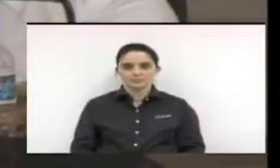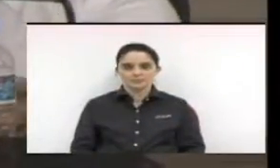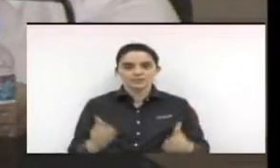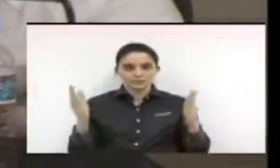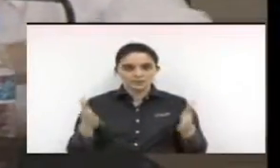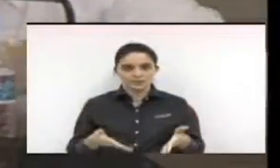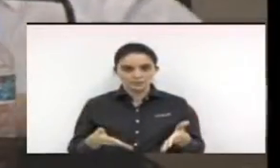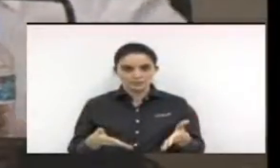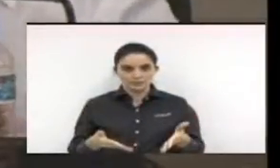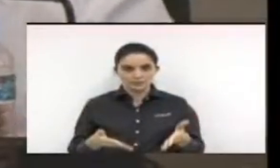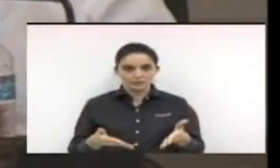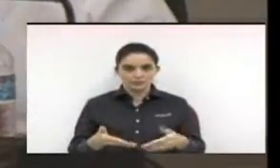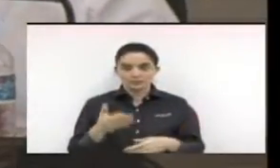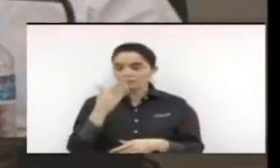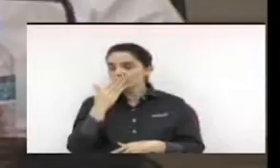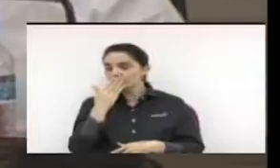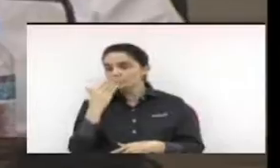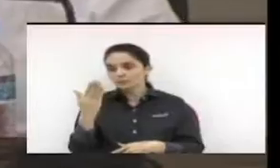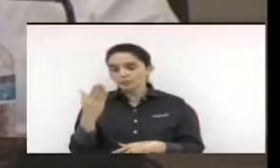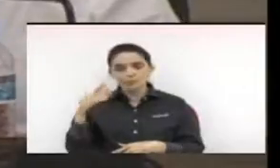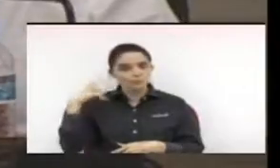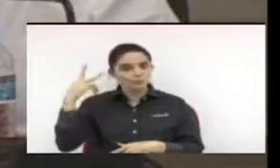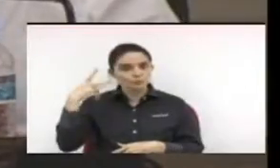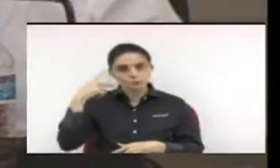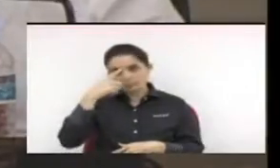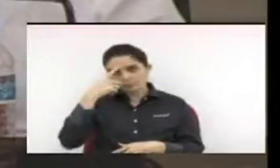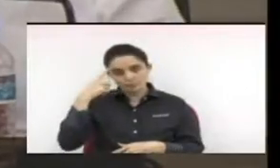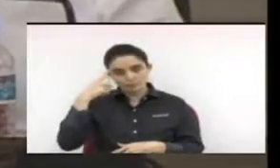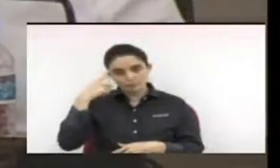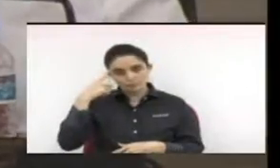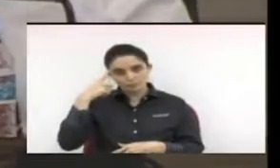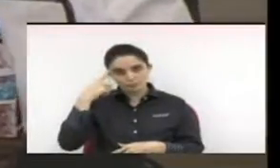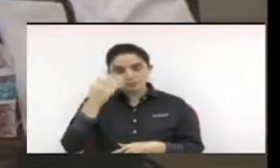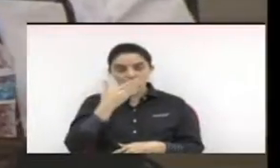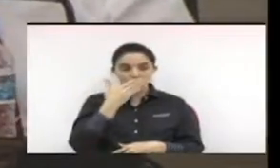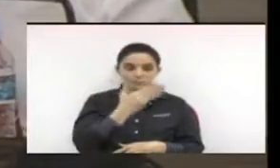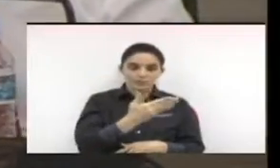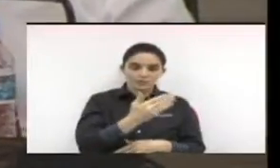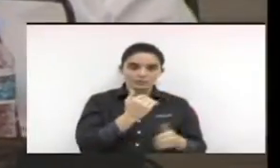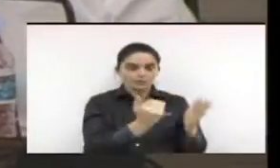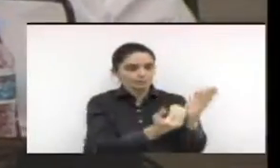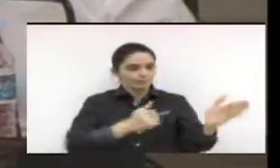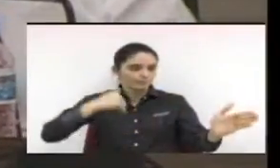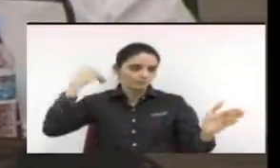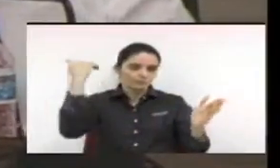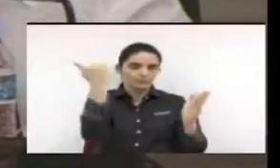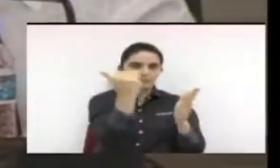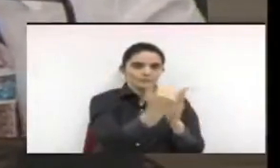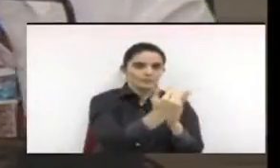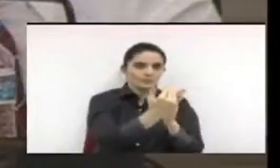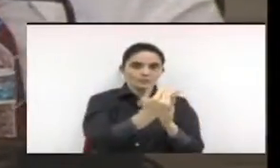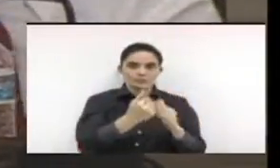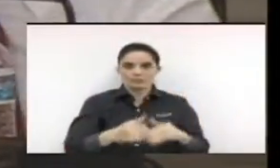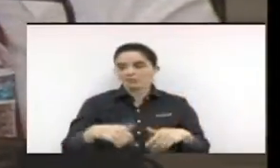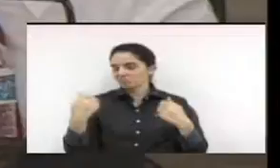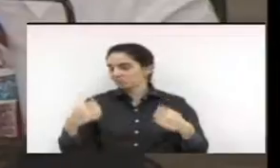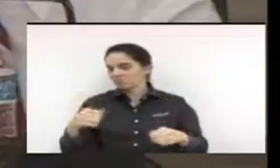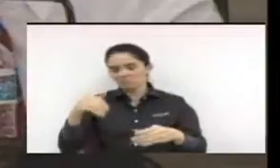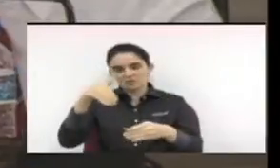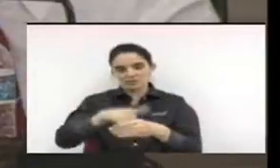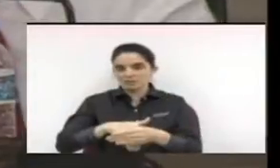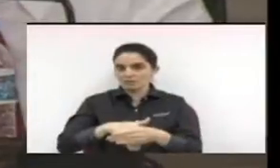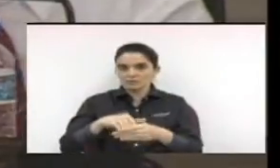agora apreciar o requerimento do nobre vereador doutor Júlio, que pede a inversão de pauta. Não carece votação,